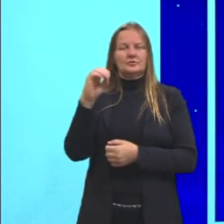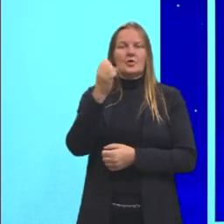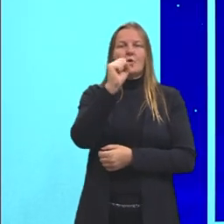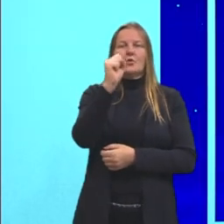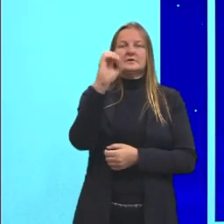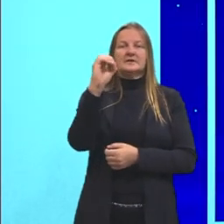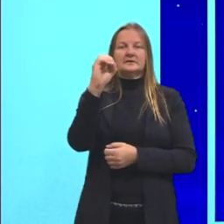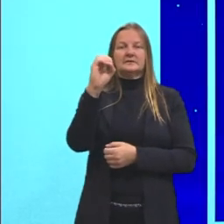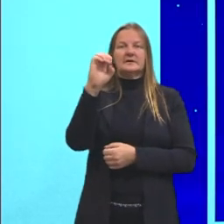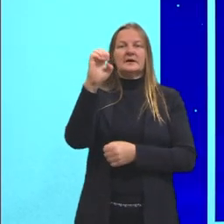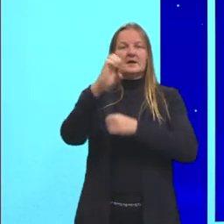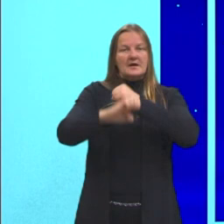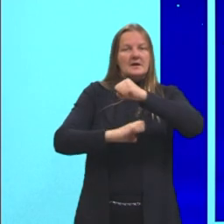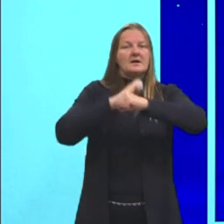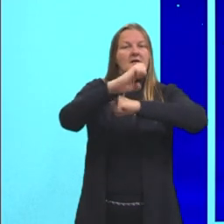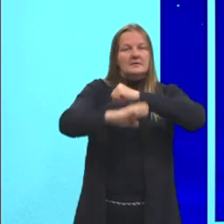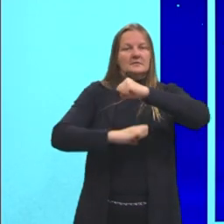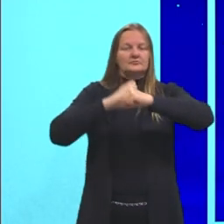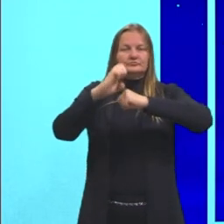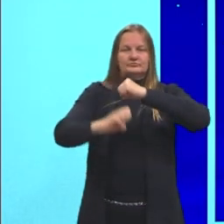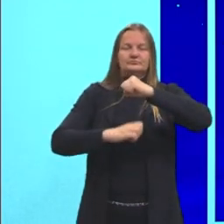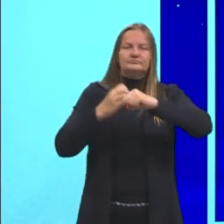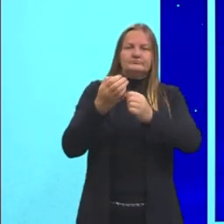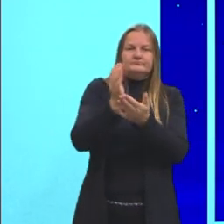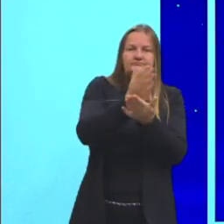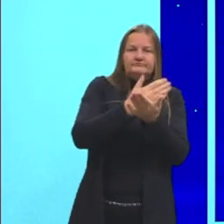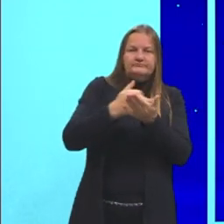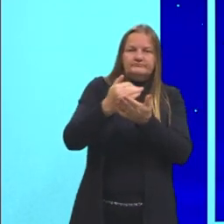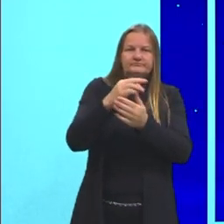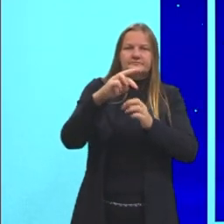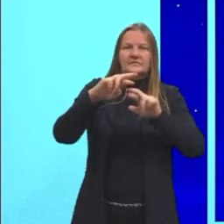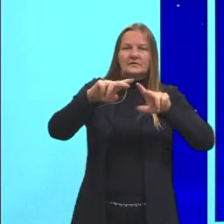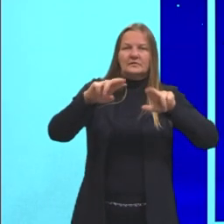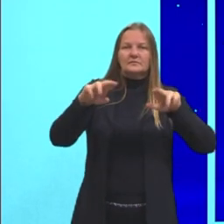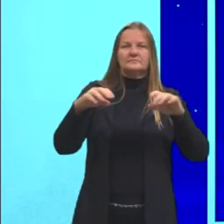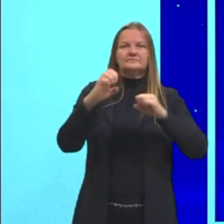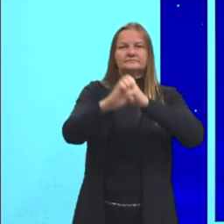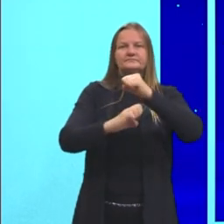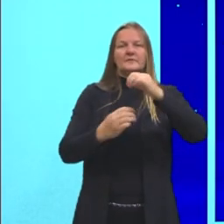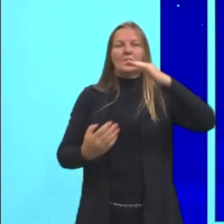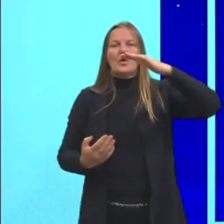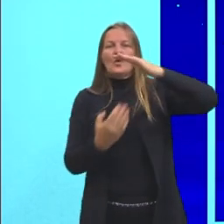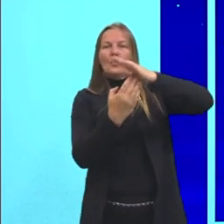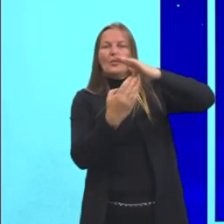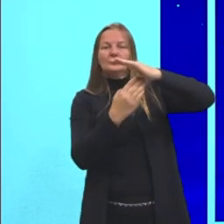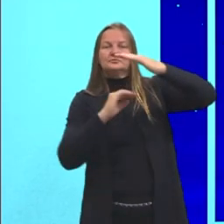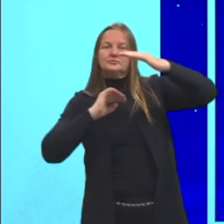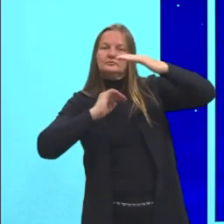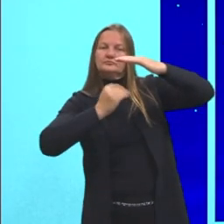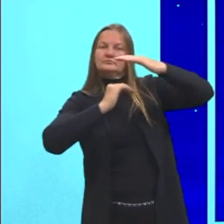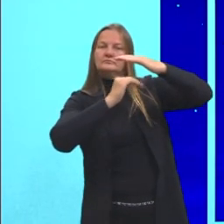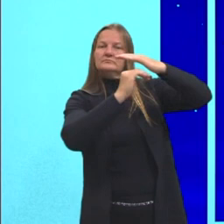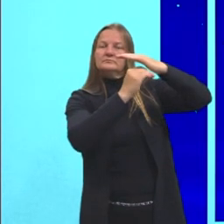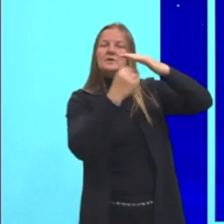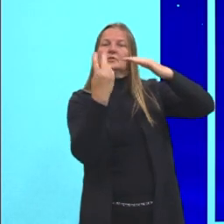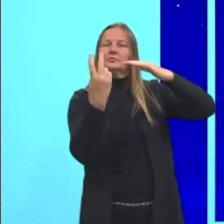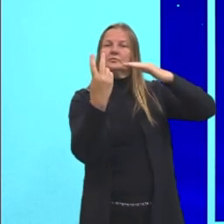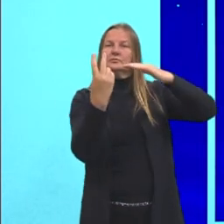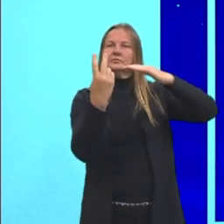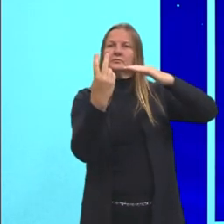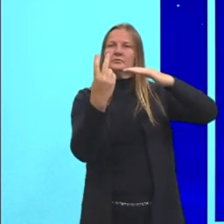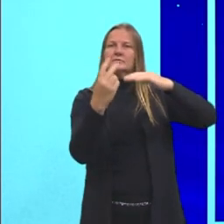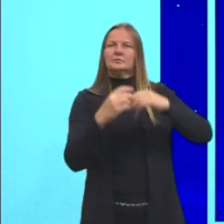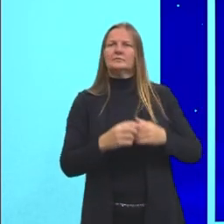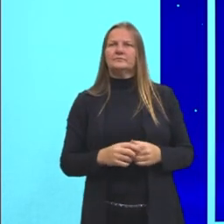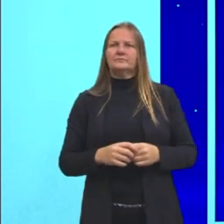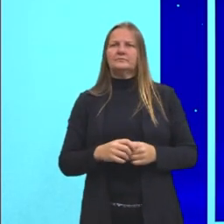elétrons para distribuir. E aqui na última camada, a gente tem dois elétrons. E aí a gente representou como